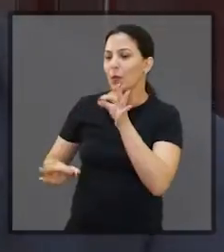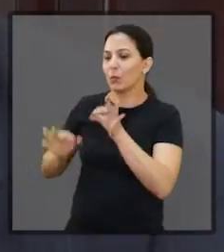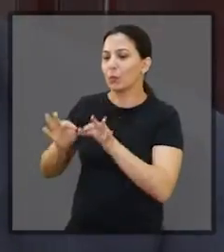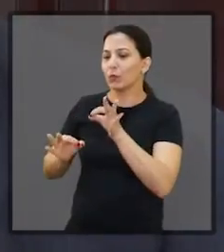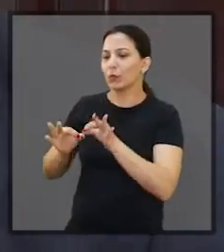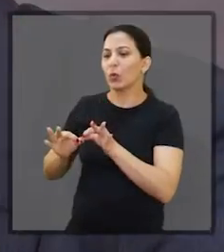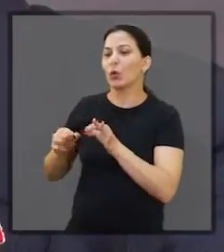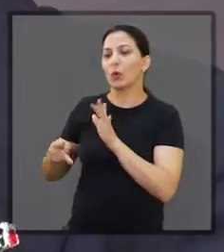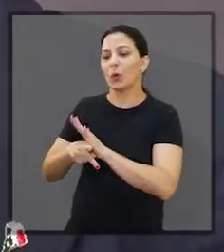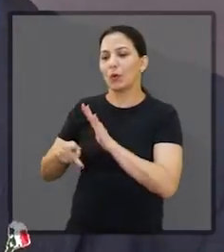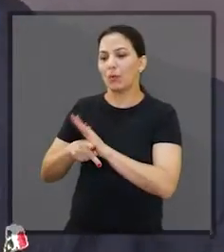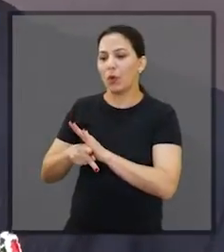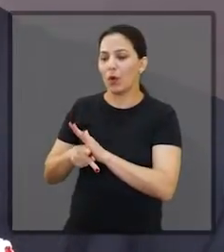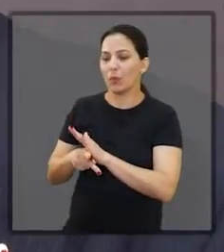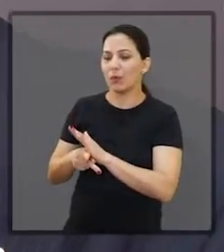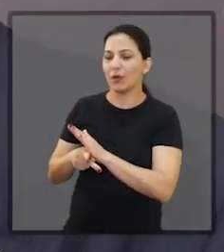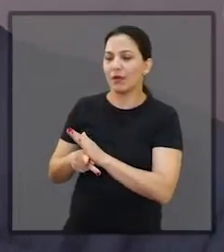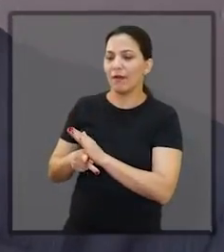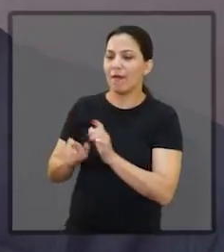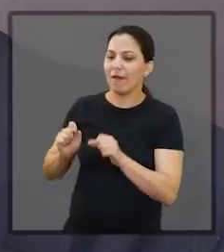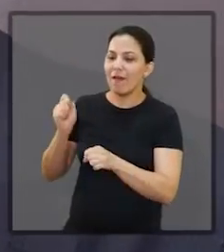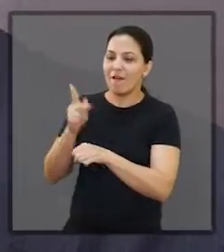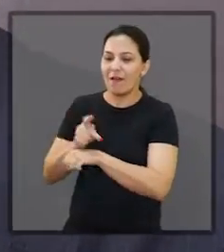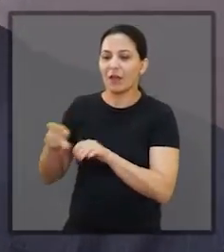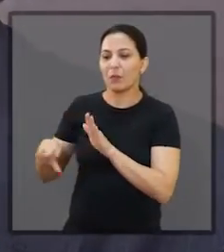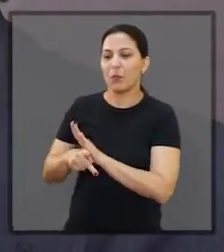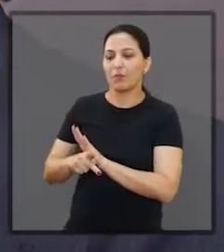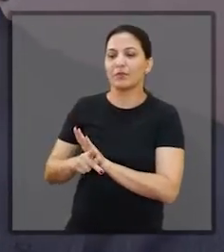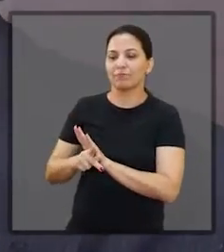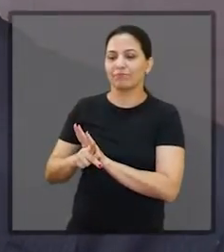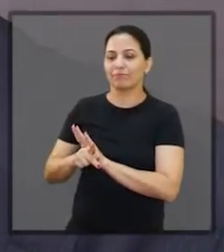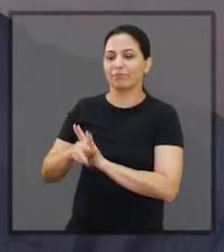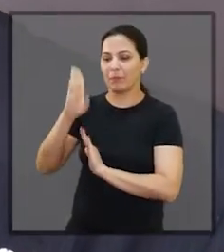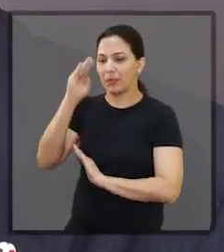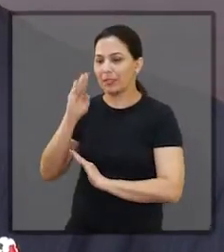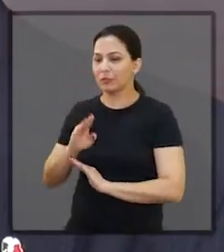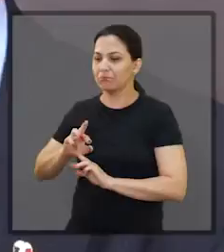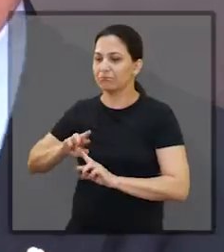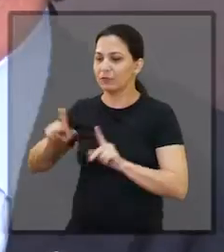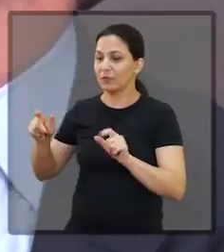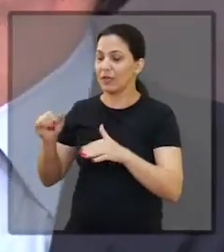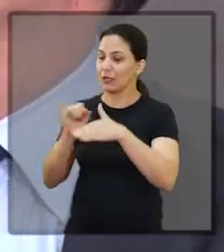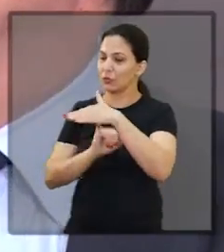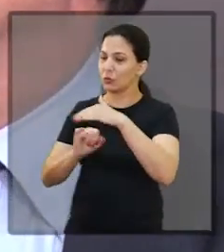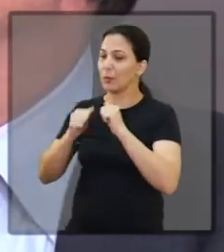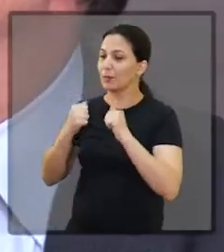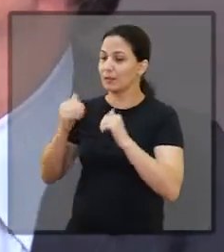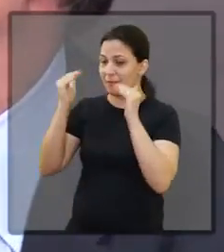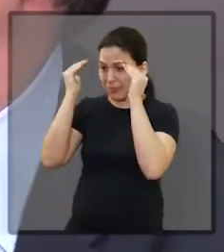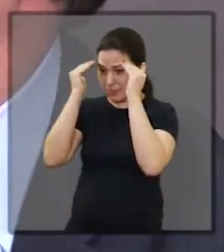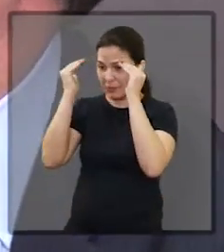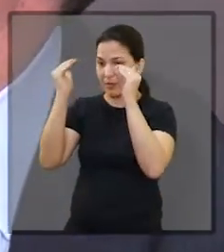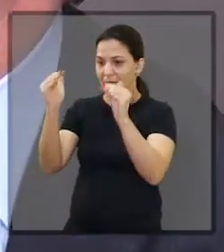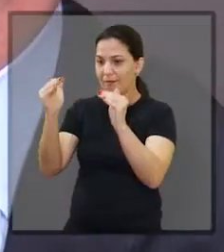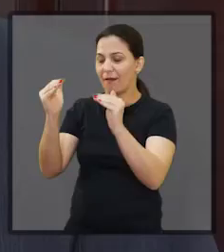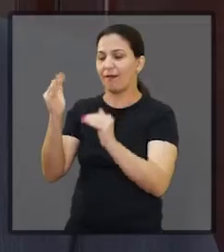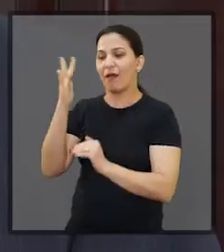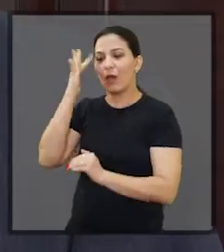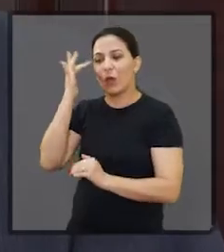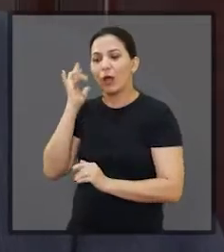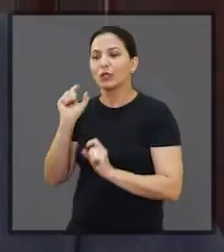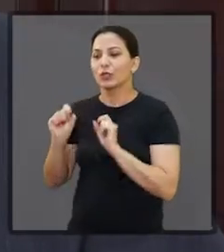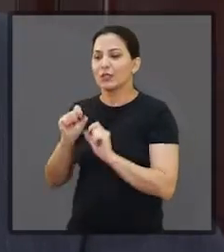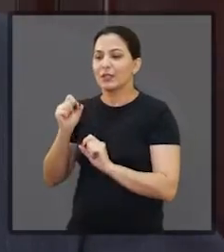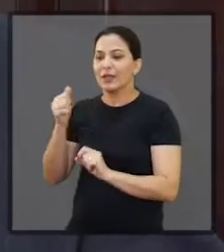tomar o lugar dos políticos na atividade brasileira, na atividade política brasileira. Eu acho que as instituições devem ser respeitadas.